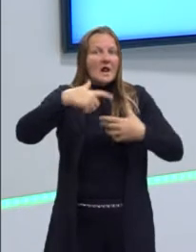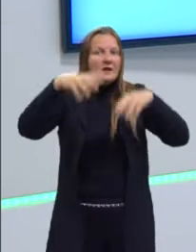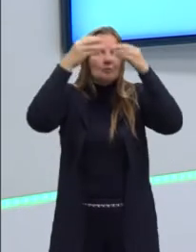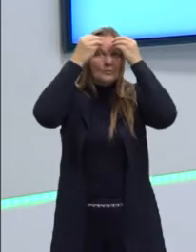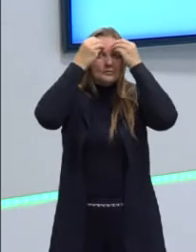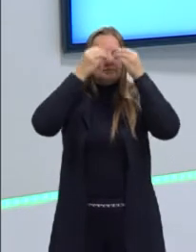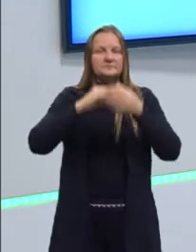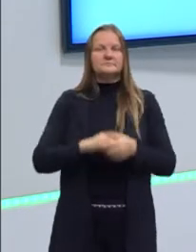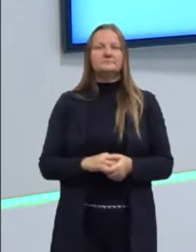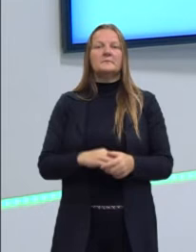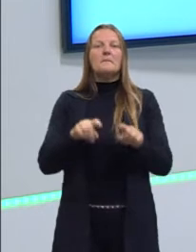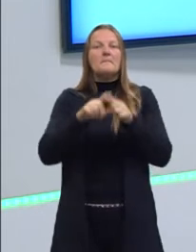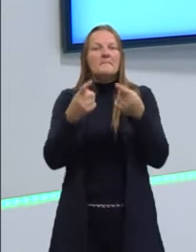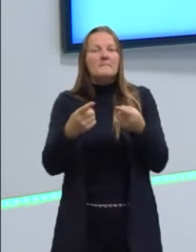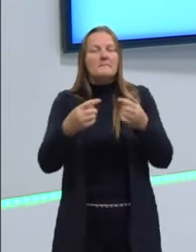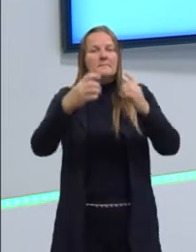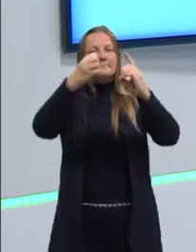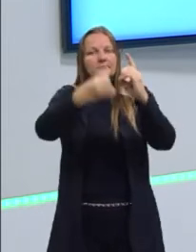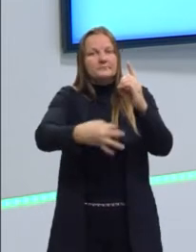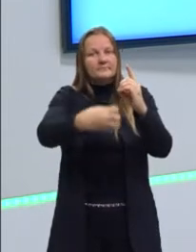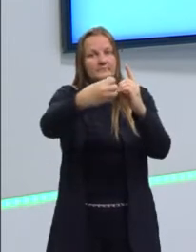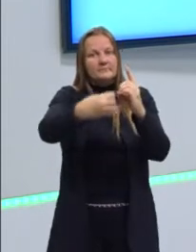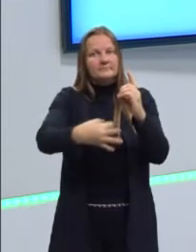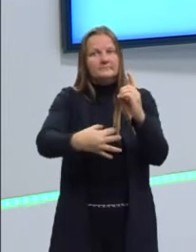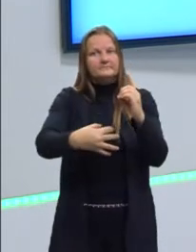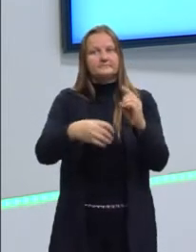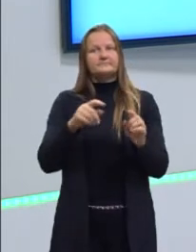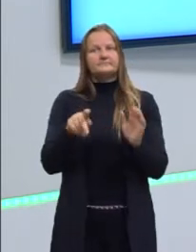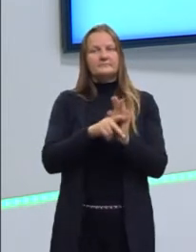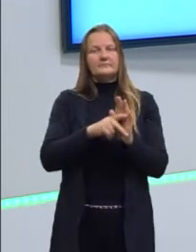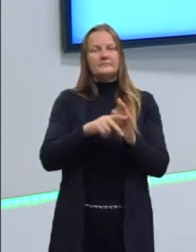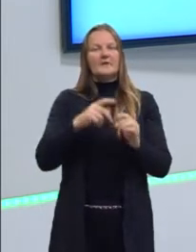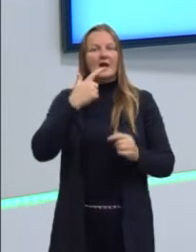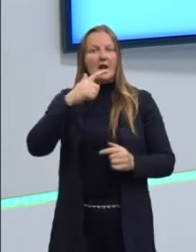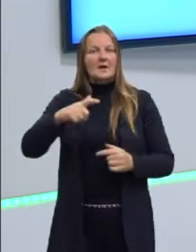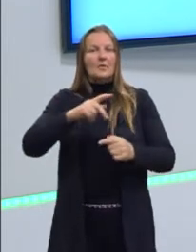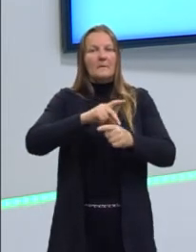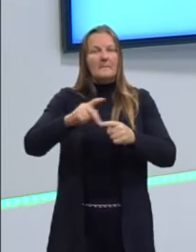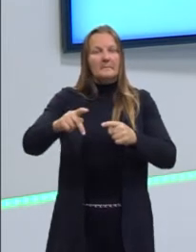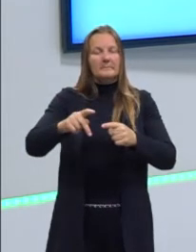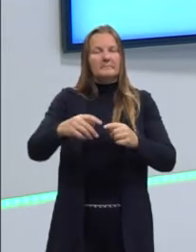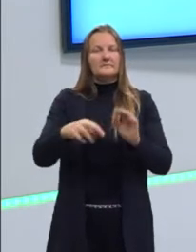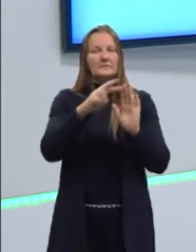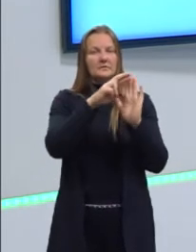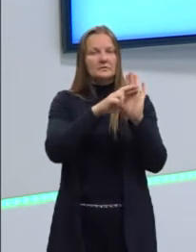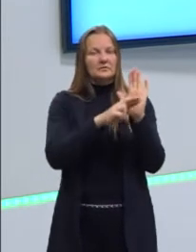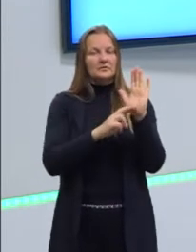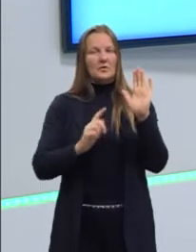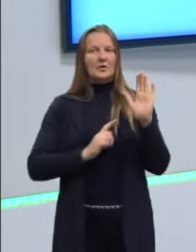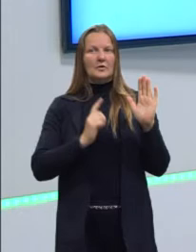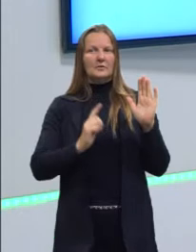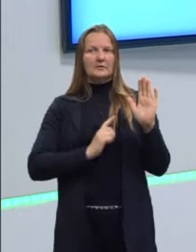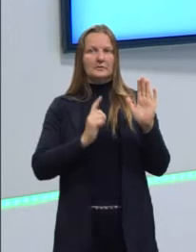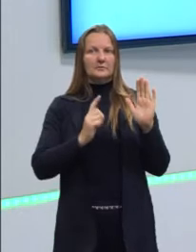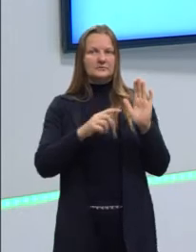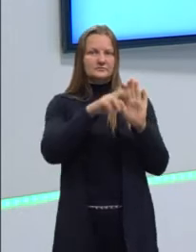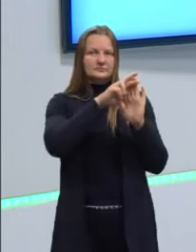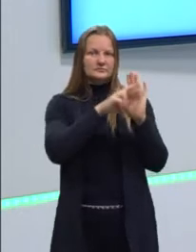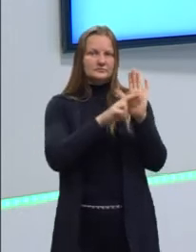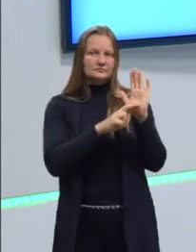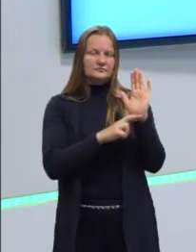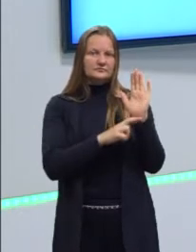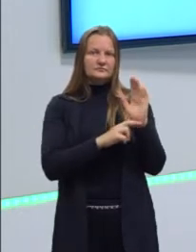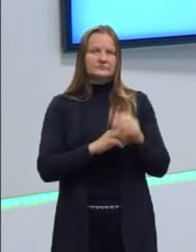Mas a definição, então, dessa língua padrão é isso, segundo a norma gramatical, da gramática